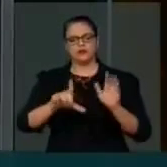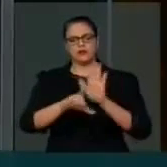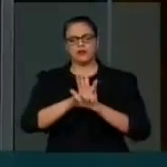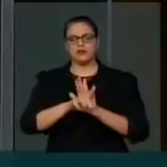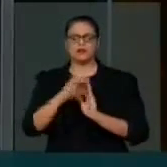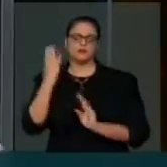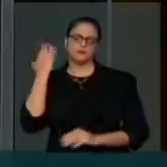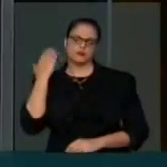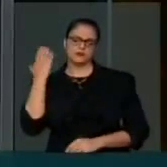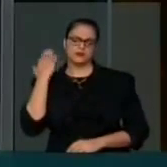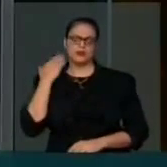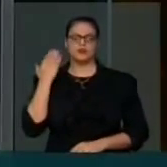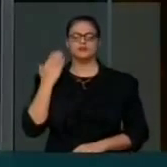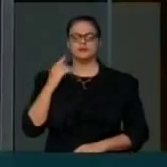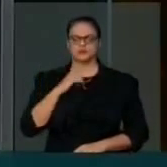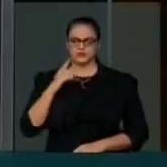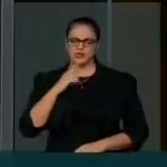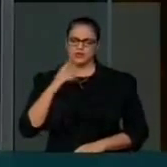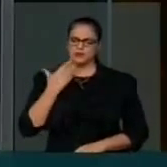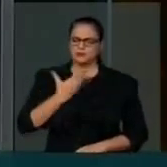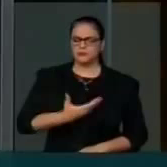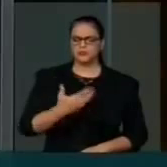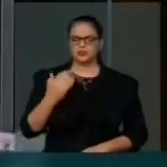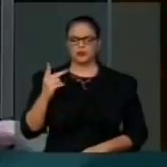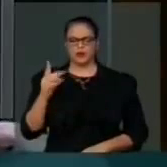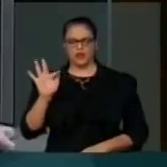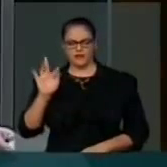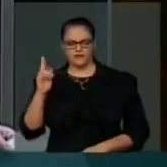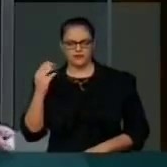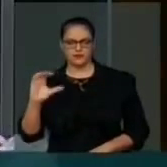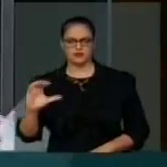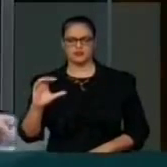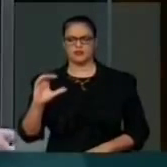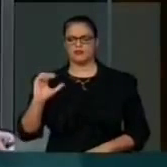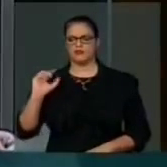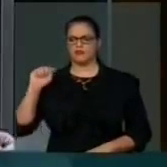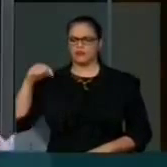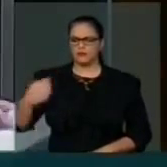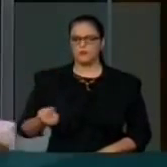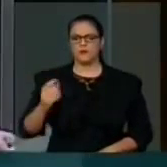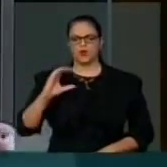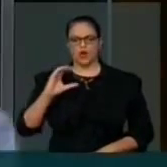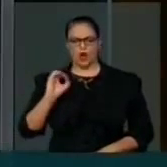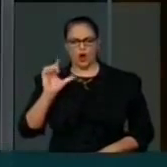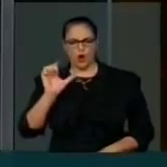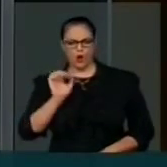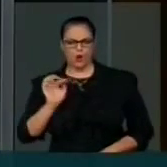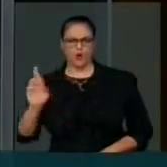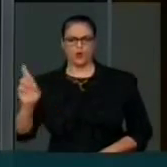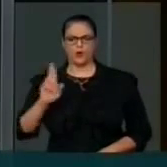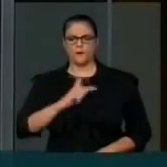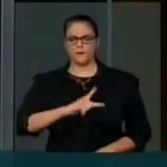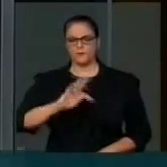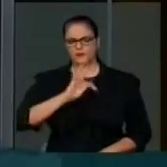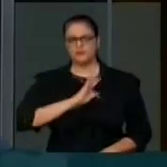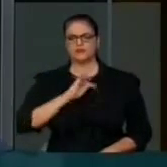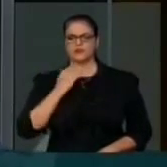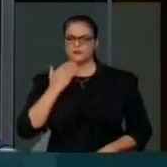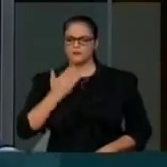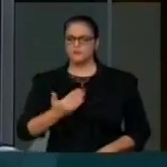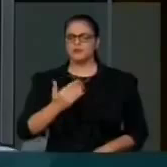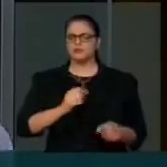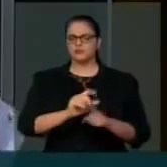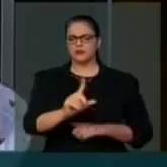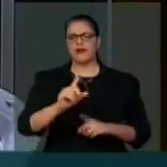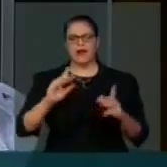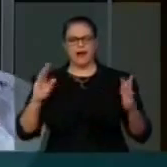parlamentares pediram o impeachment do presidente Fernando Henrique. Na época do Collor, o próprio PT pediu impeachment do Collor. Agora fala